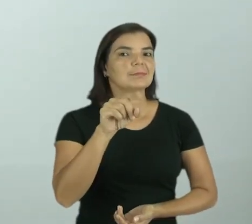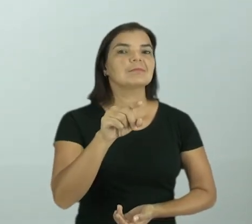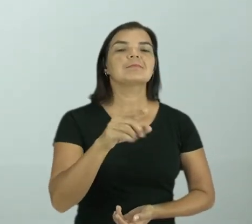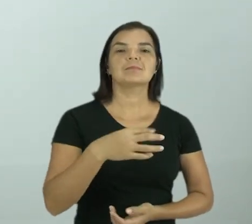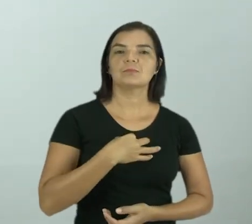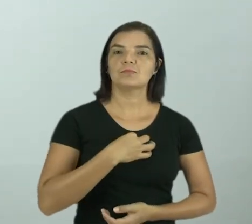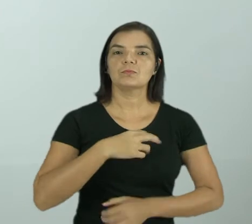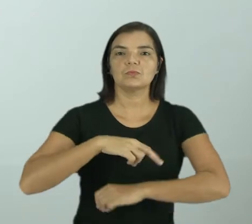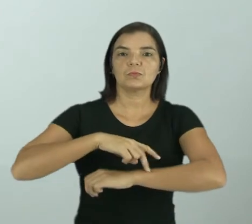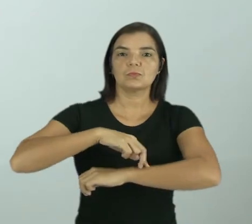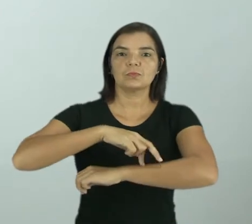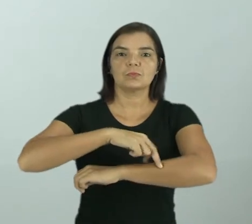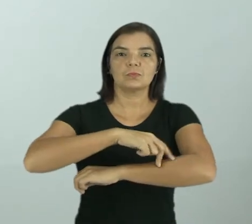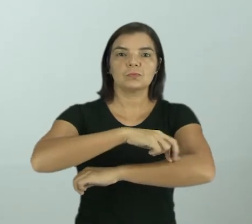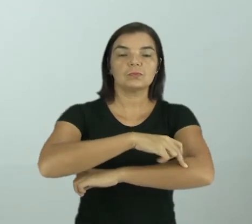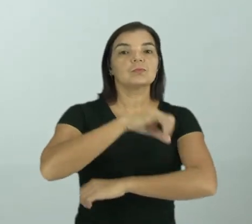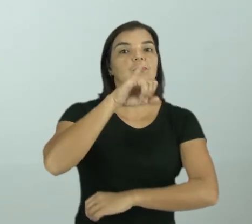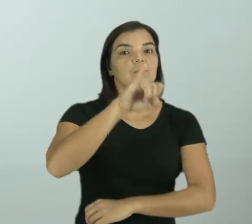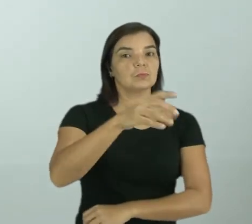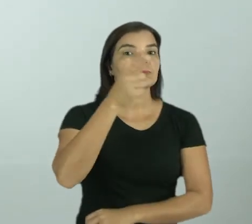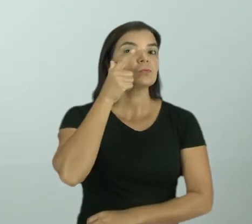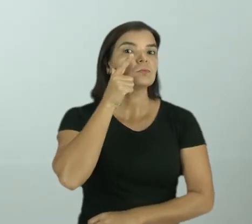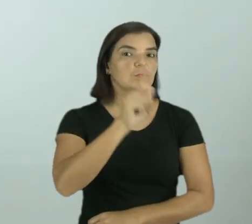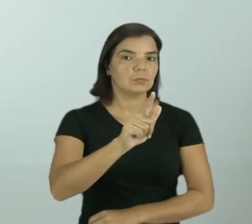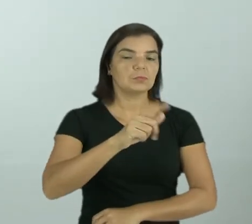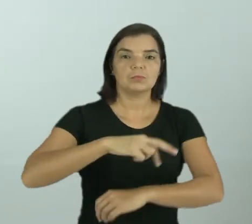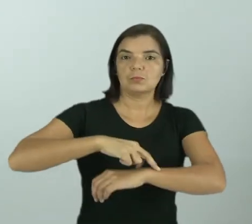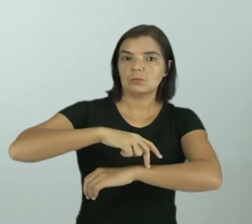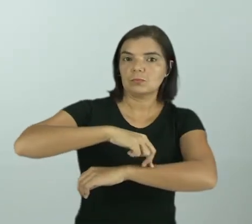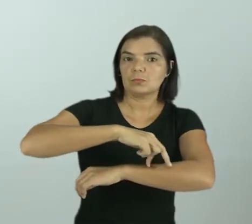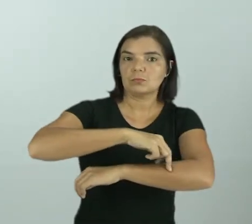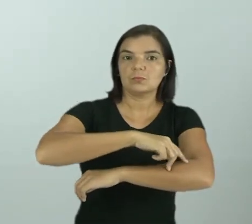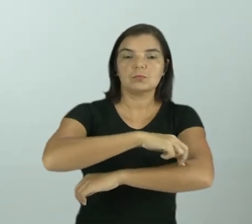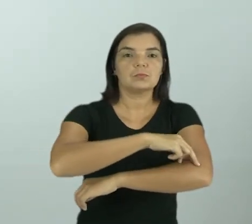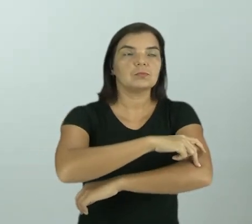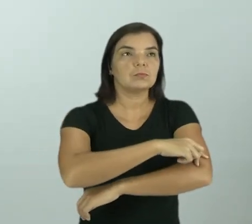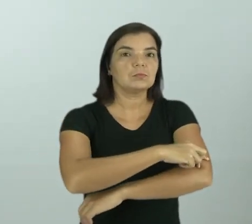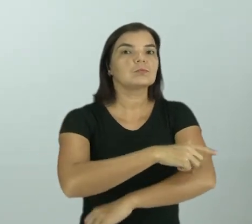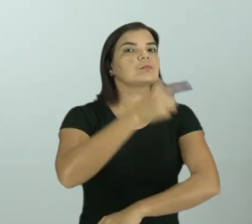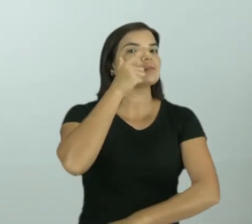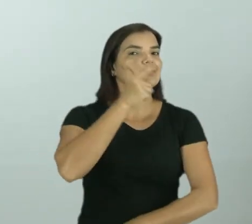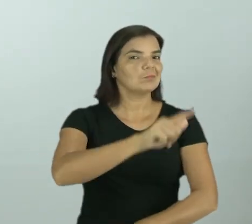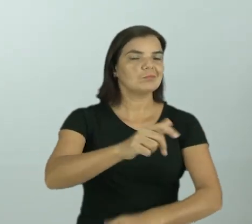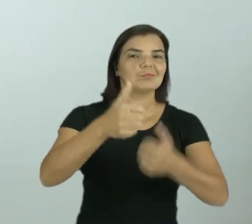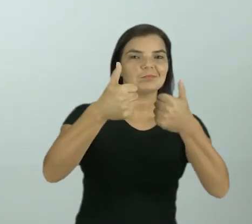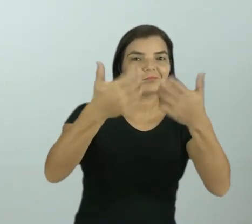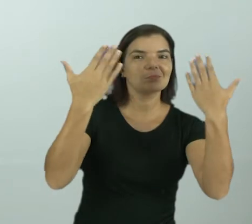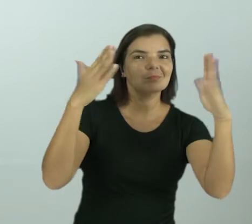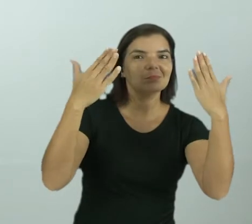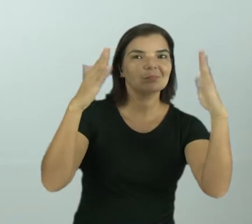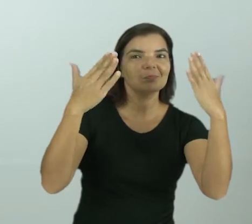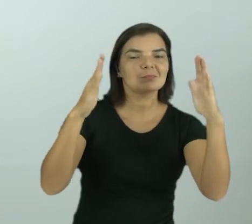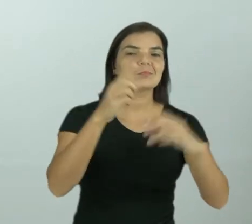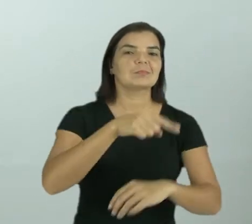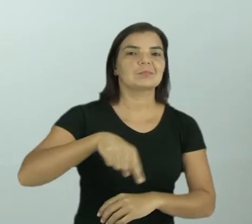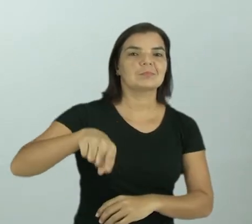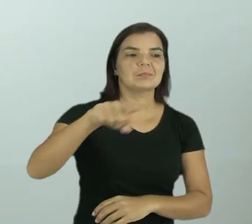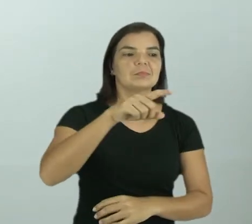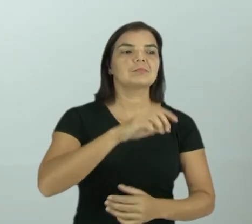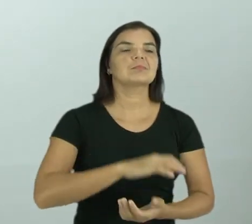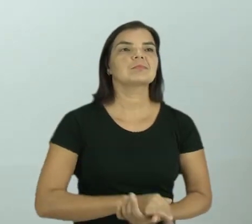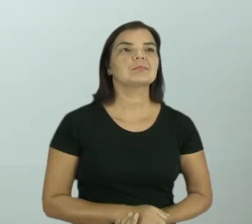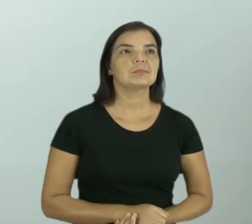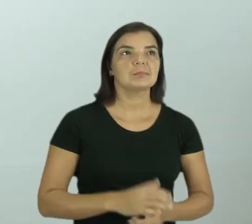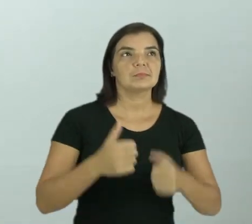estilo de moda. Se você falou que é o estilo de moda, você acertou. Parabéns. Joinha para você.